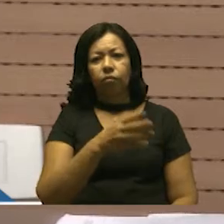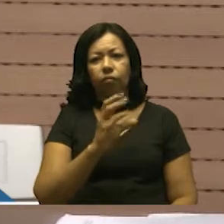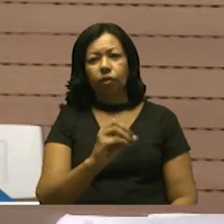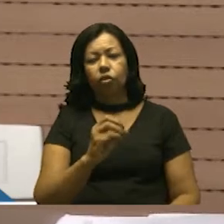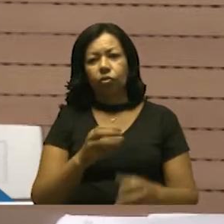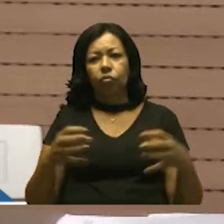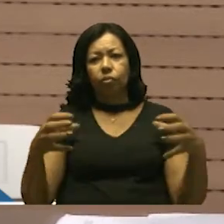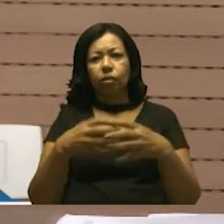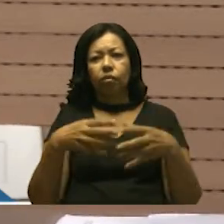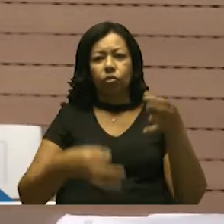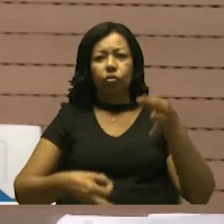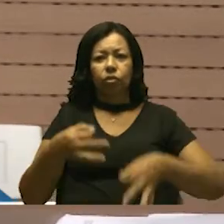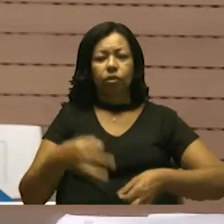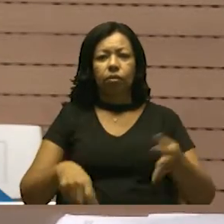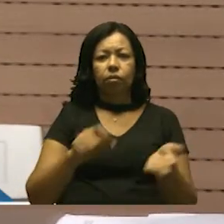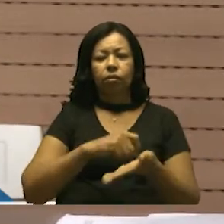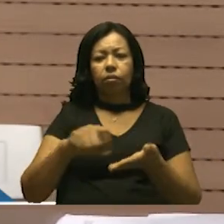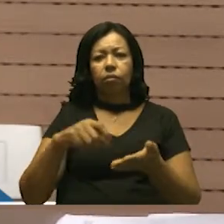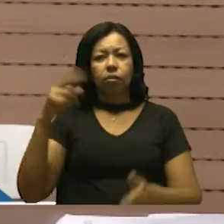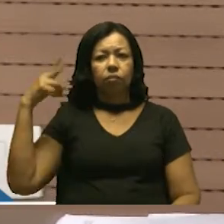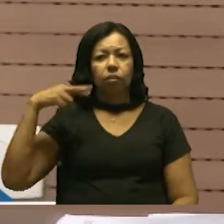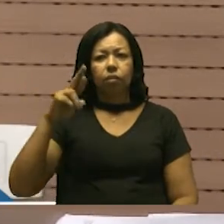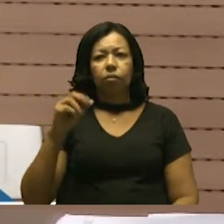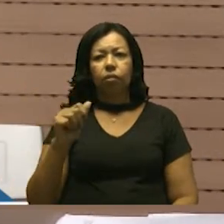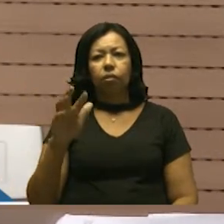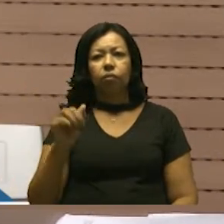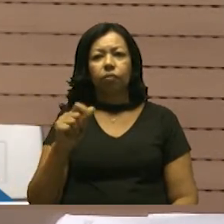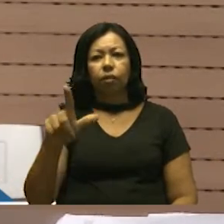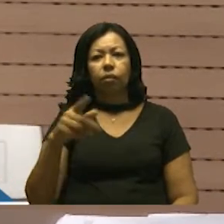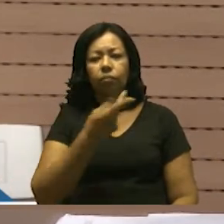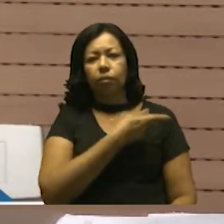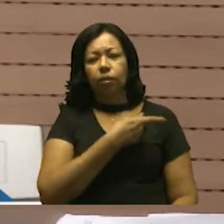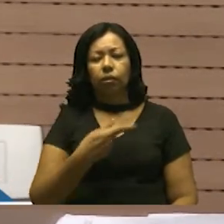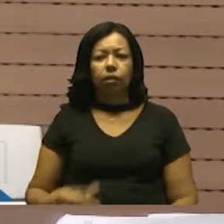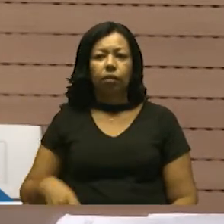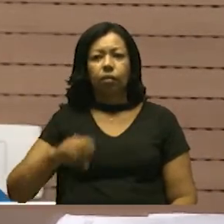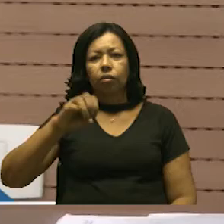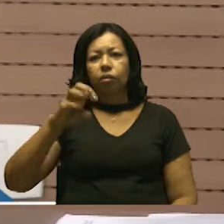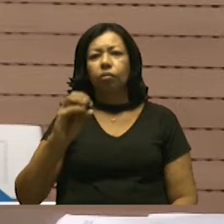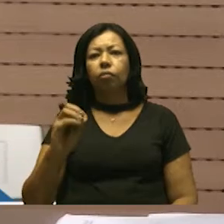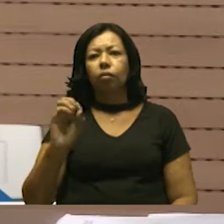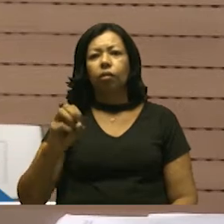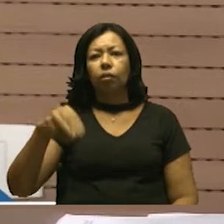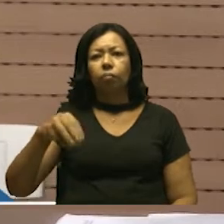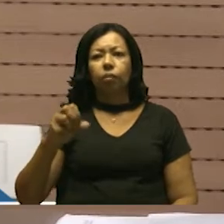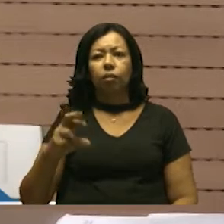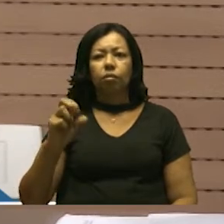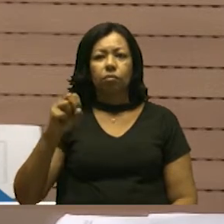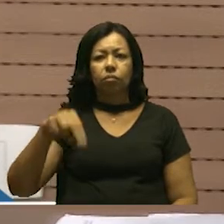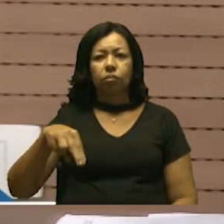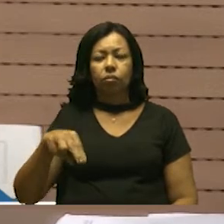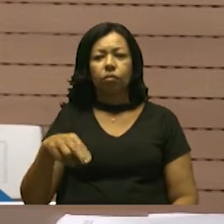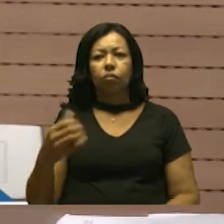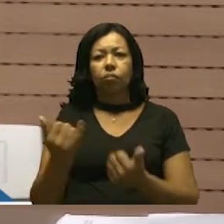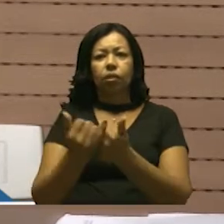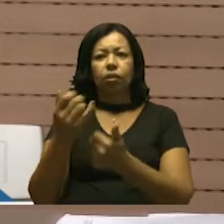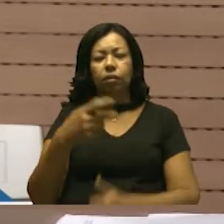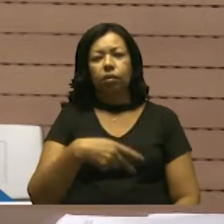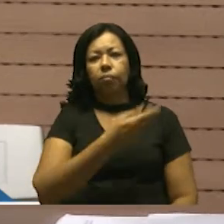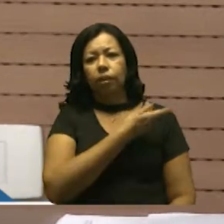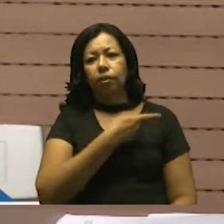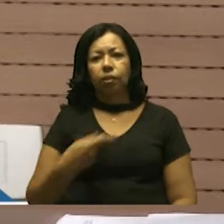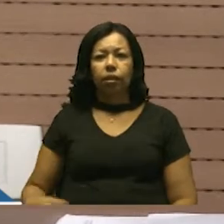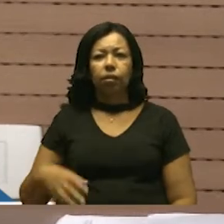Comissão de Justiça e Redação. Rafael de Souza Vilar, presidente. Joemerson Alves de Souza, vice-presidente. César Alves.